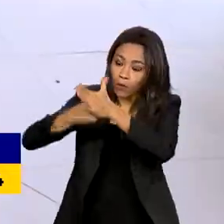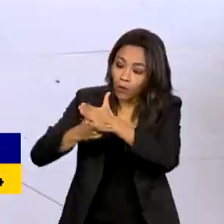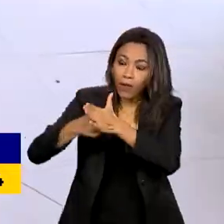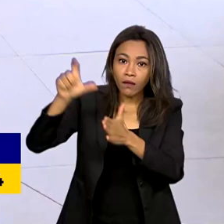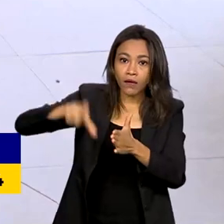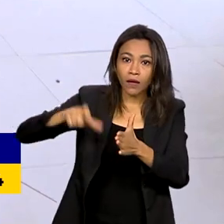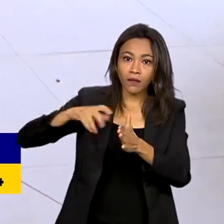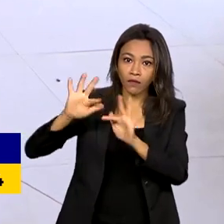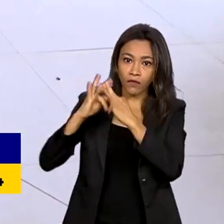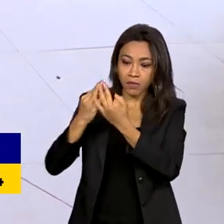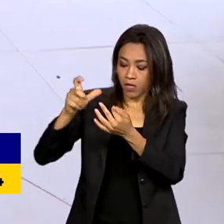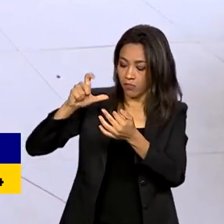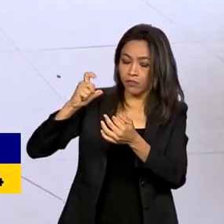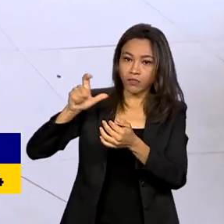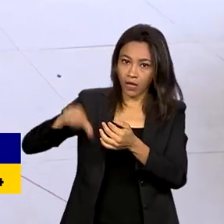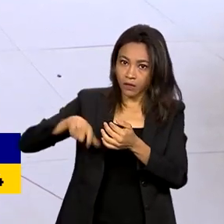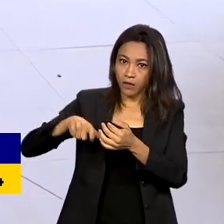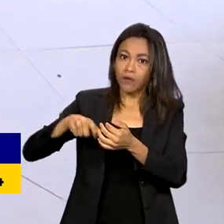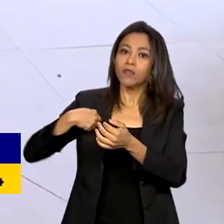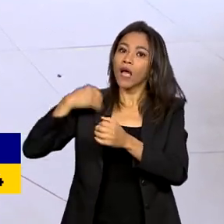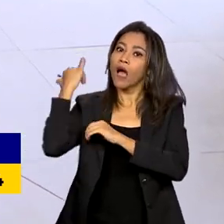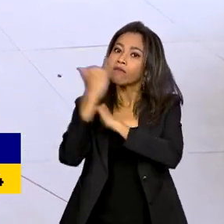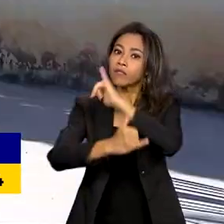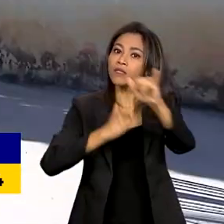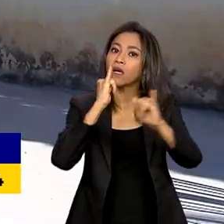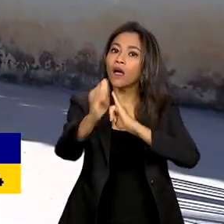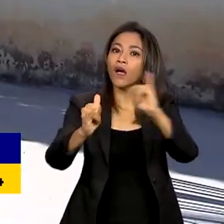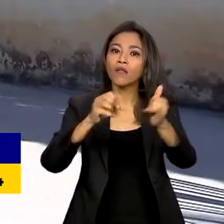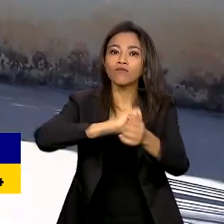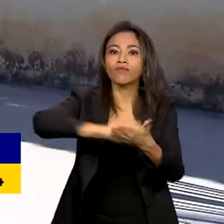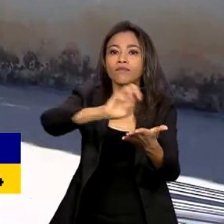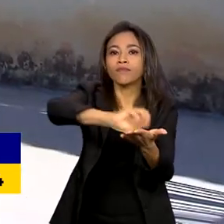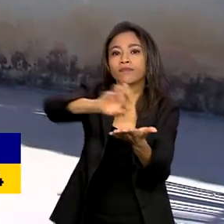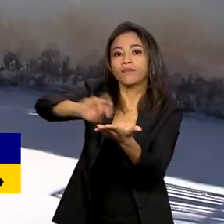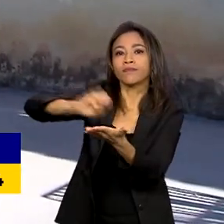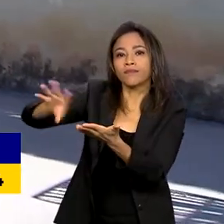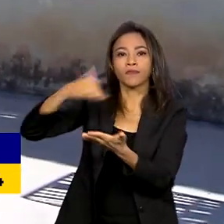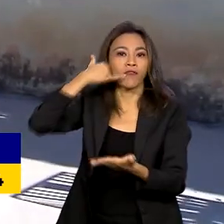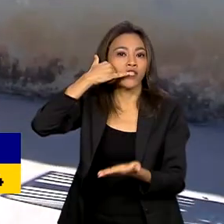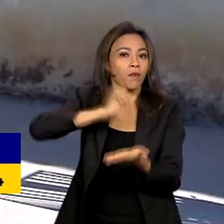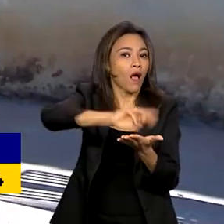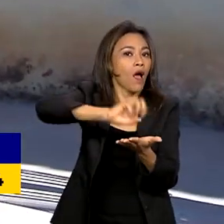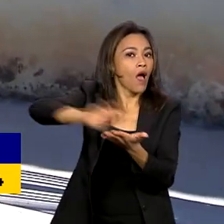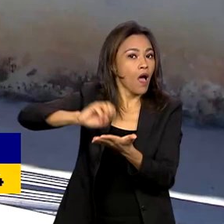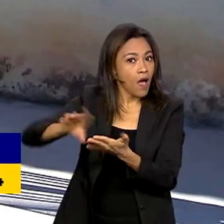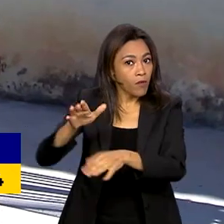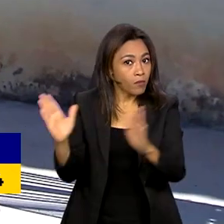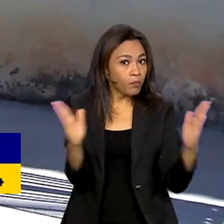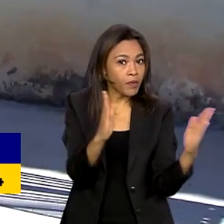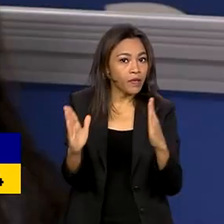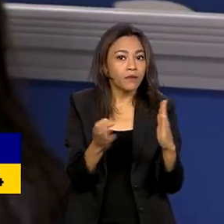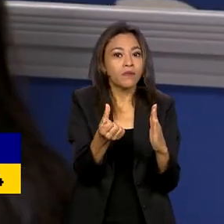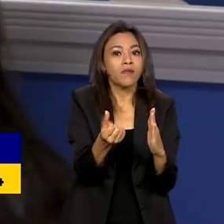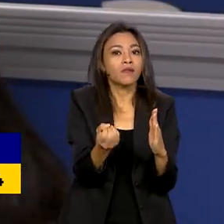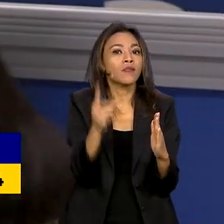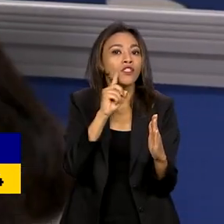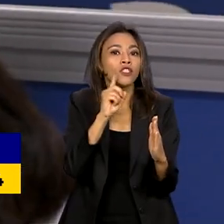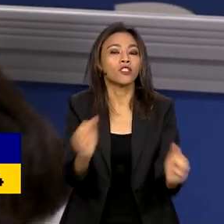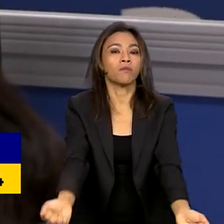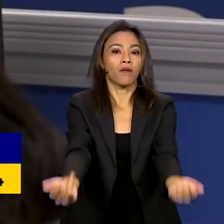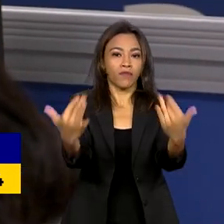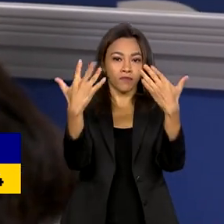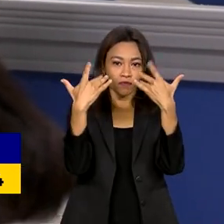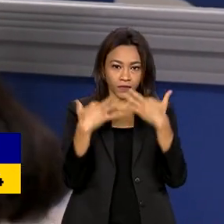estão sendo informadas por mensagem no celular. Elas têm até 60 dias para comparecerem a um posto de atendimento do